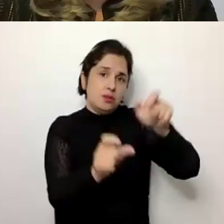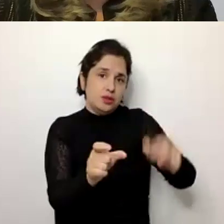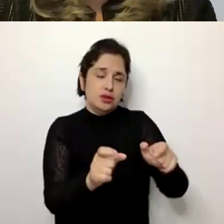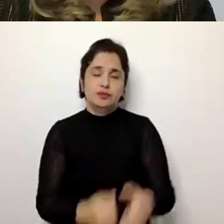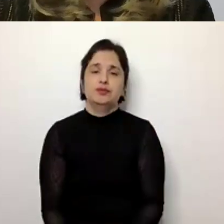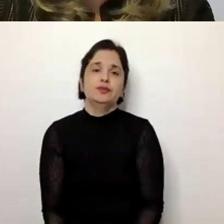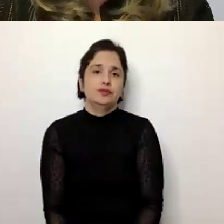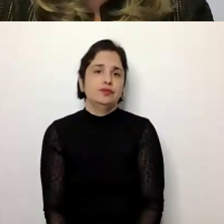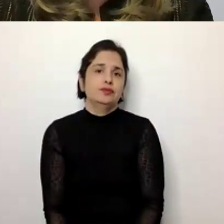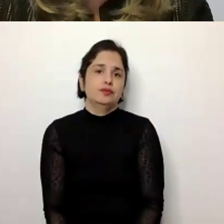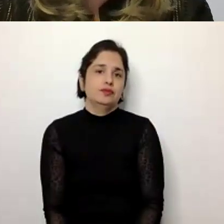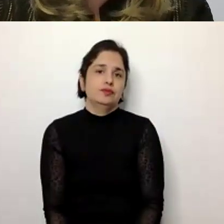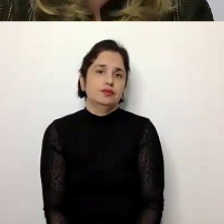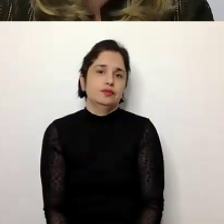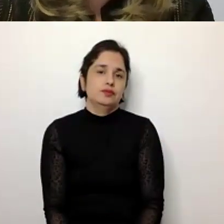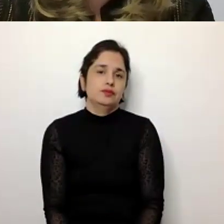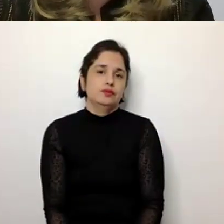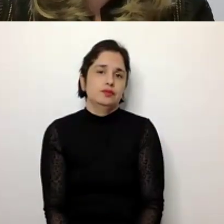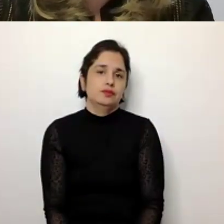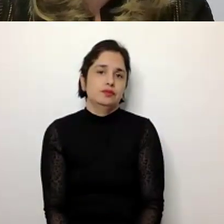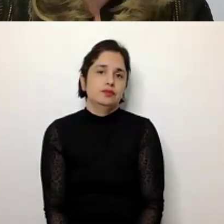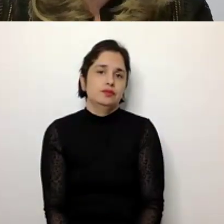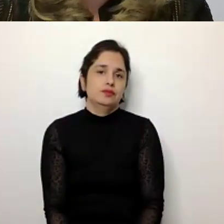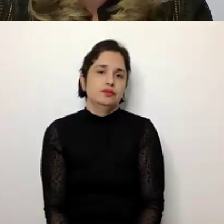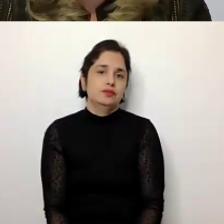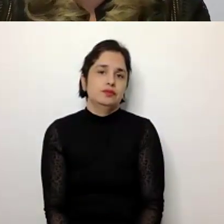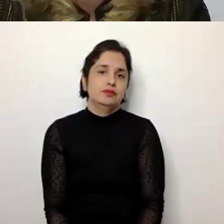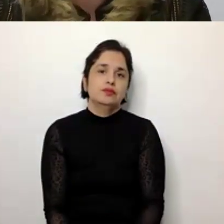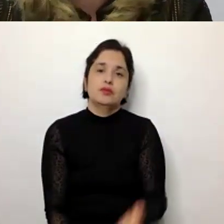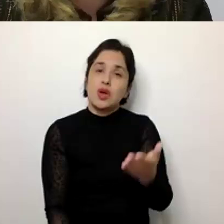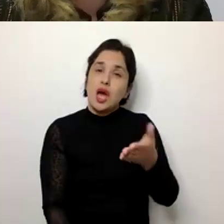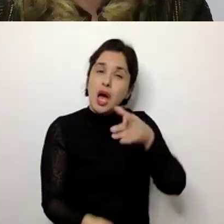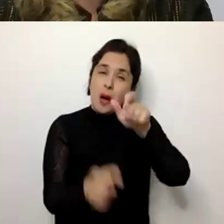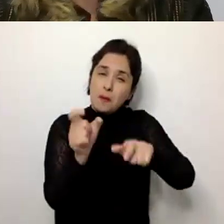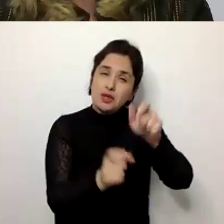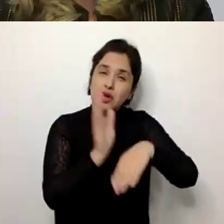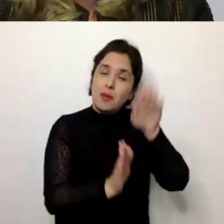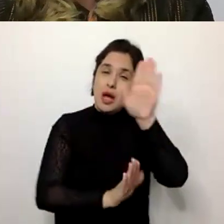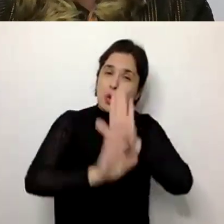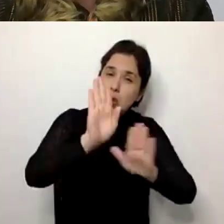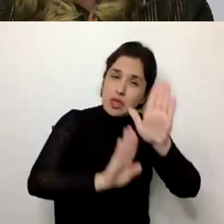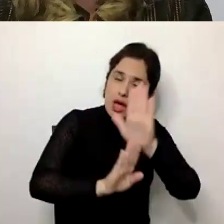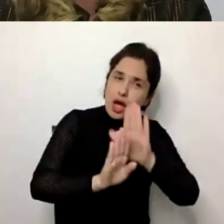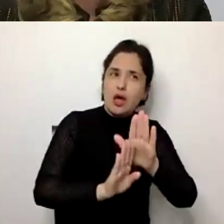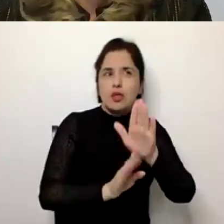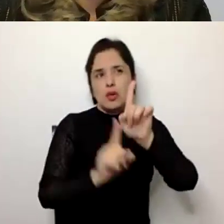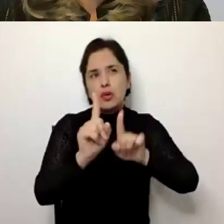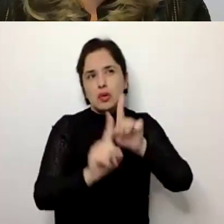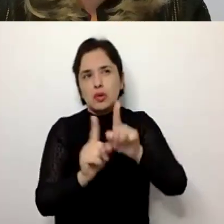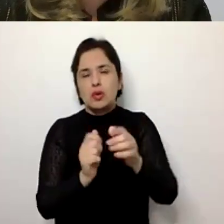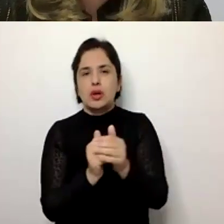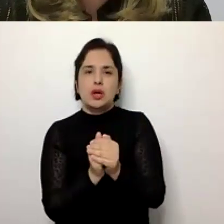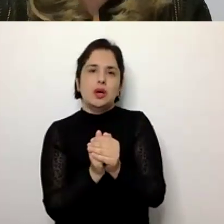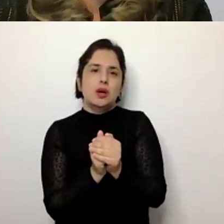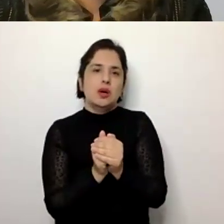né, com o passar do tempo, as pessoas começaram a ter um pouco mais de cuidado com algumas questões